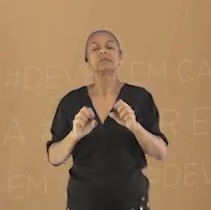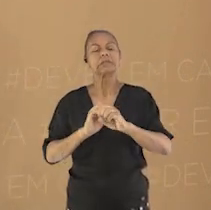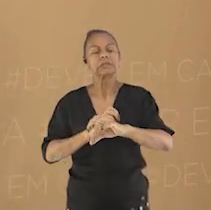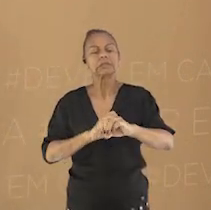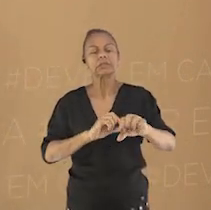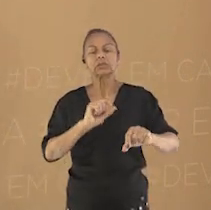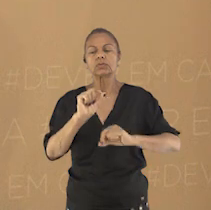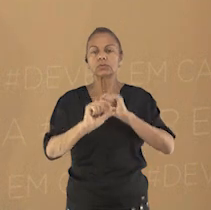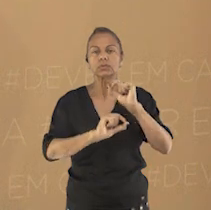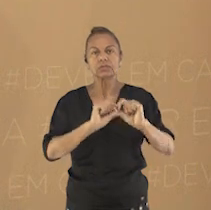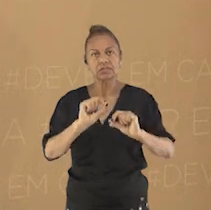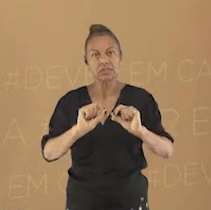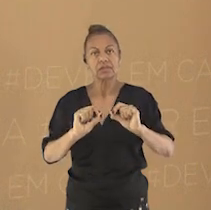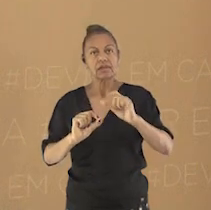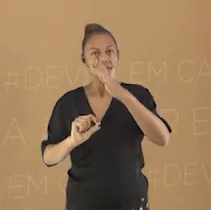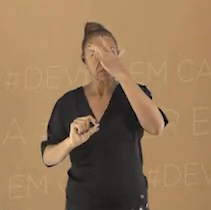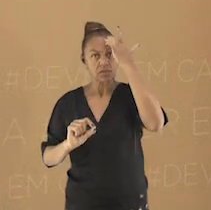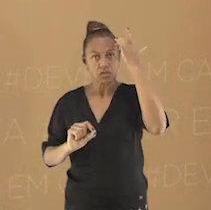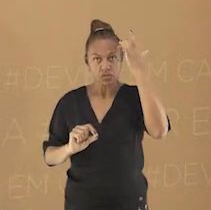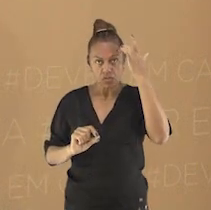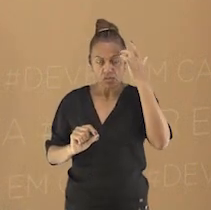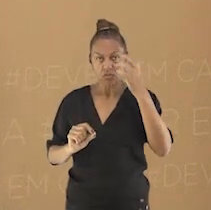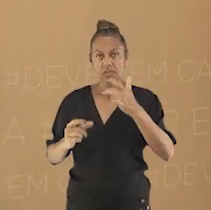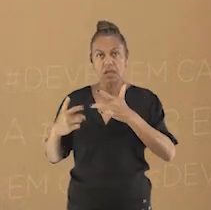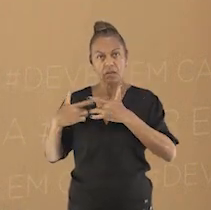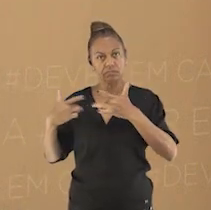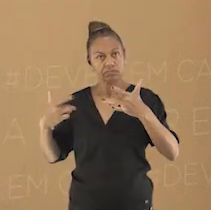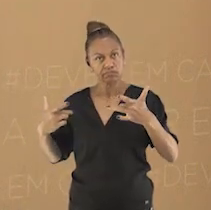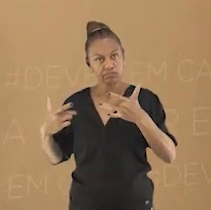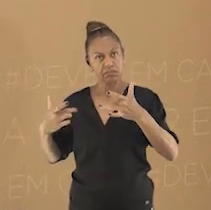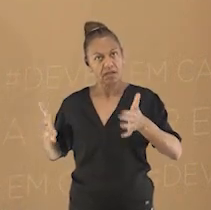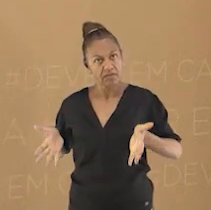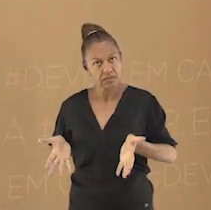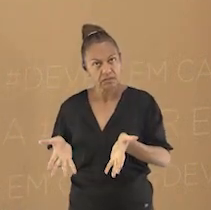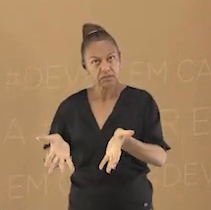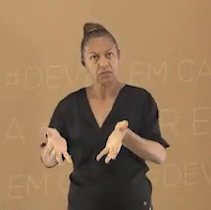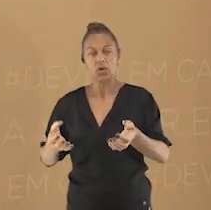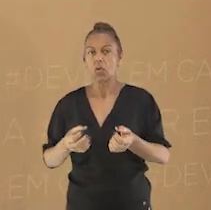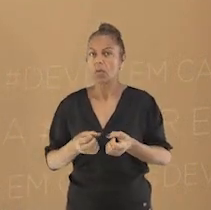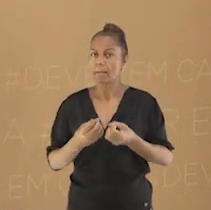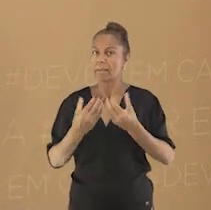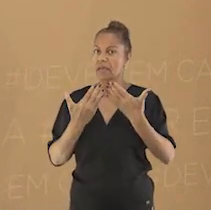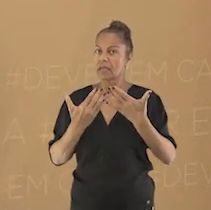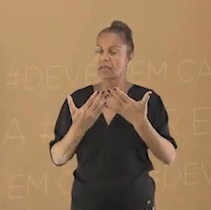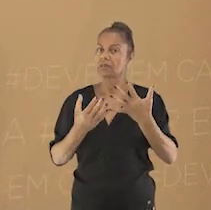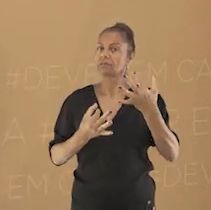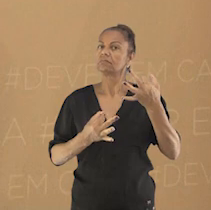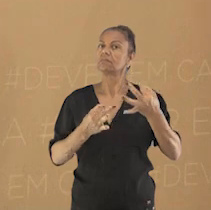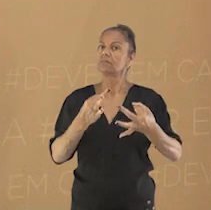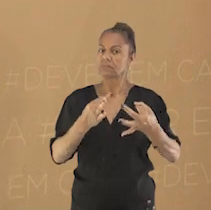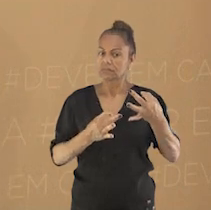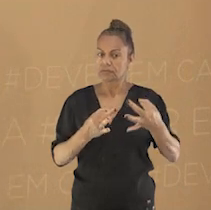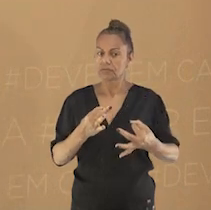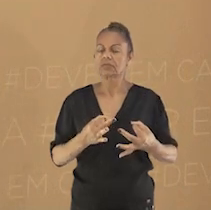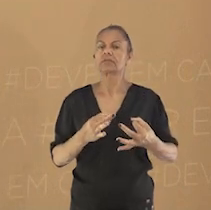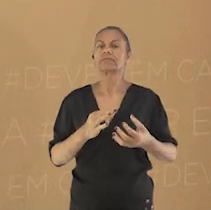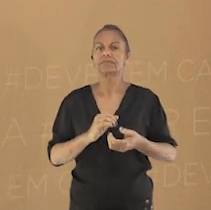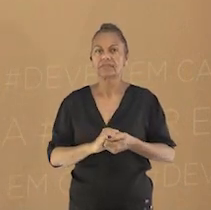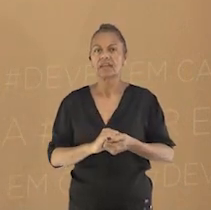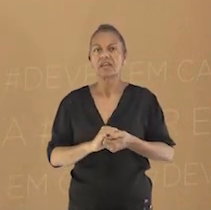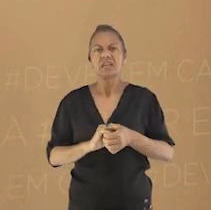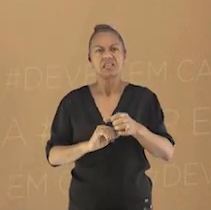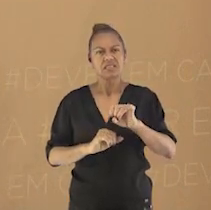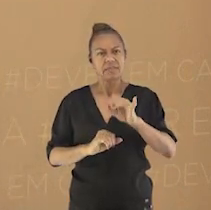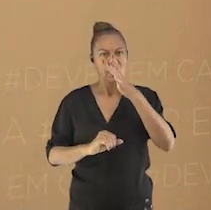orientam as pessoas a fazer o bem, sendo verdadeiras, justas e solidárias. E quando alguém